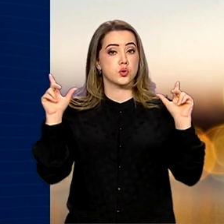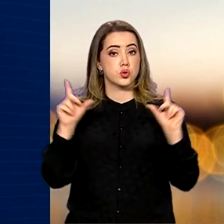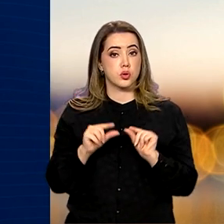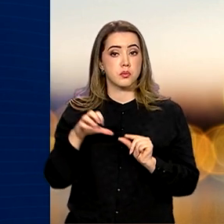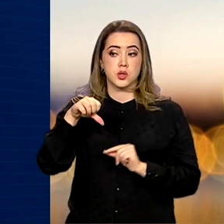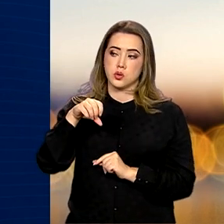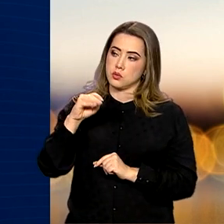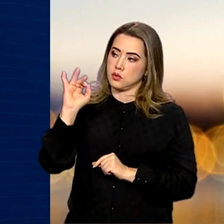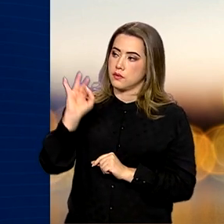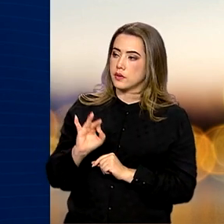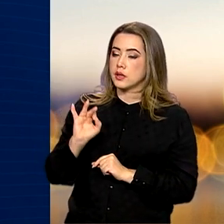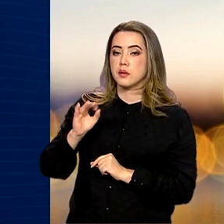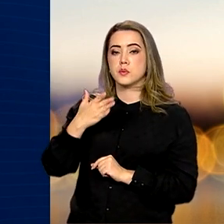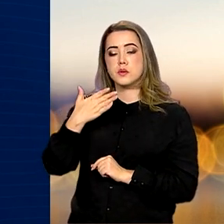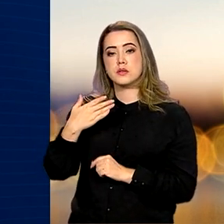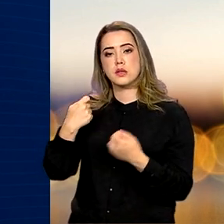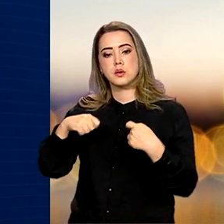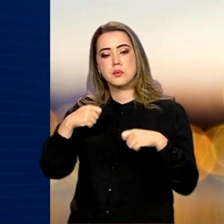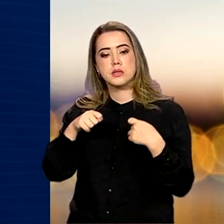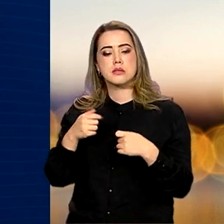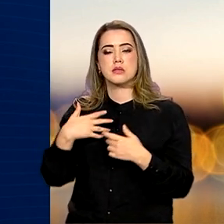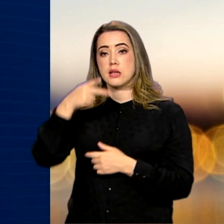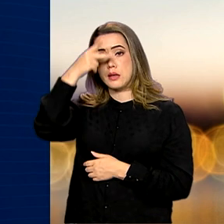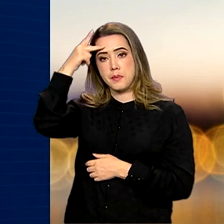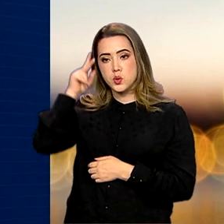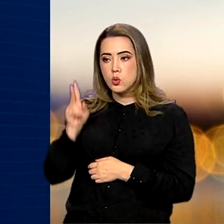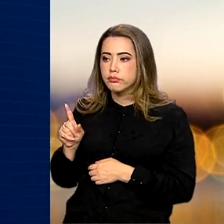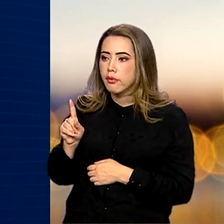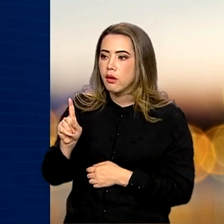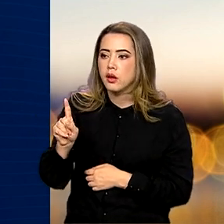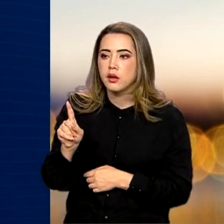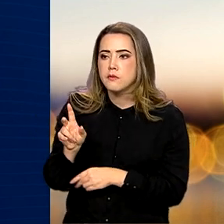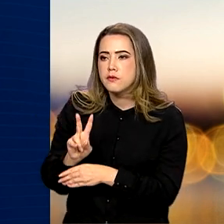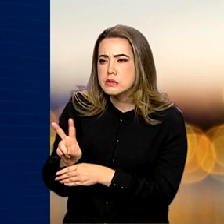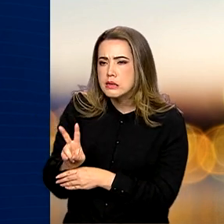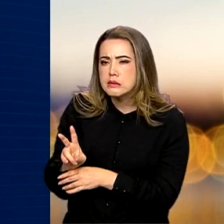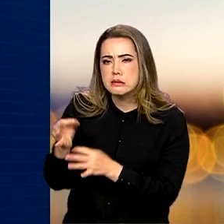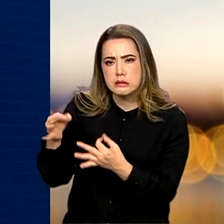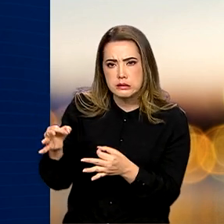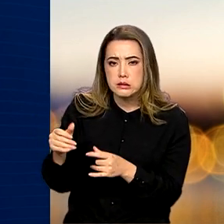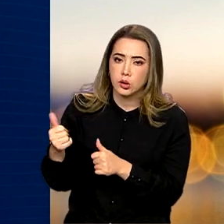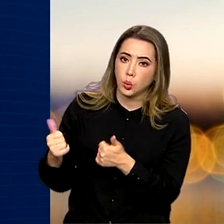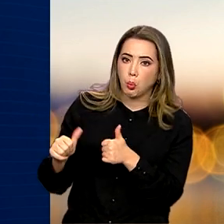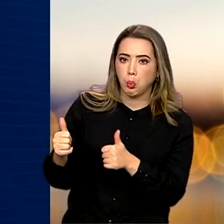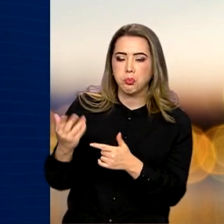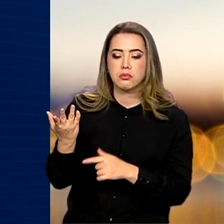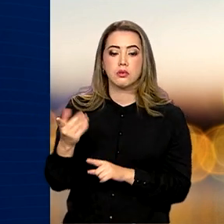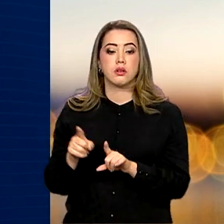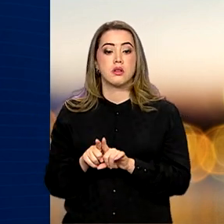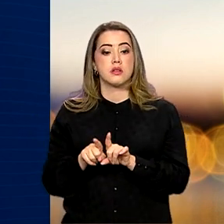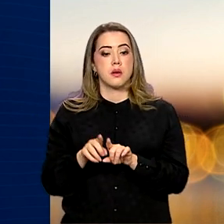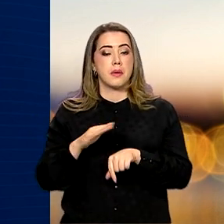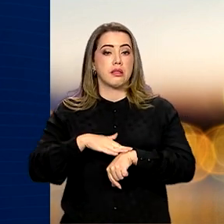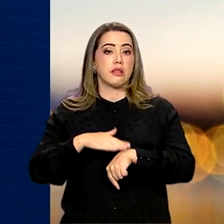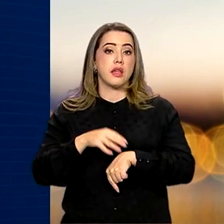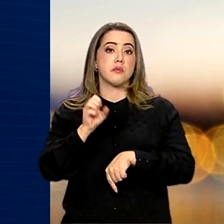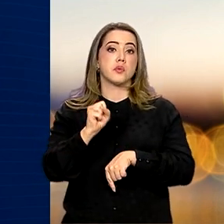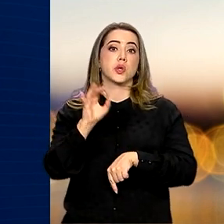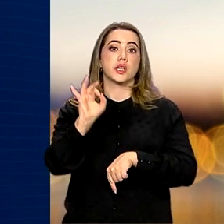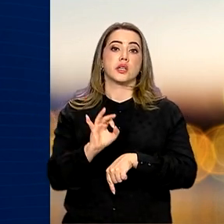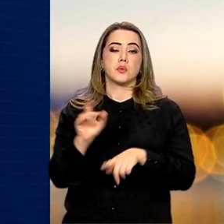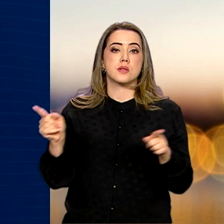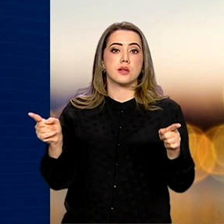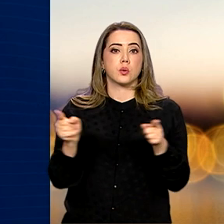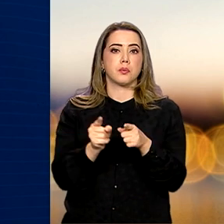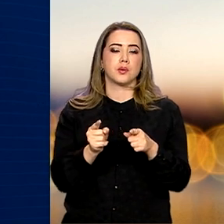90% a exigência de intervenção humana no fluxo de cargas, e em até 80% o prazo médio de liberação de